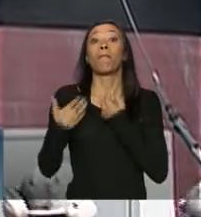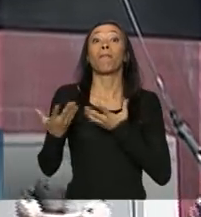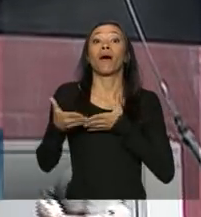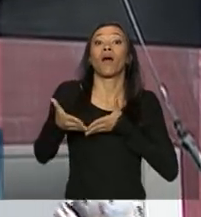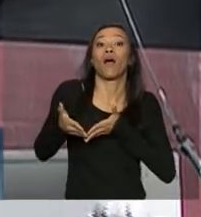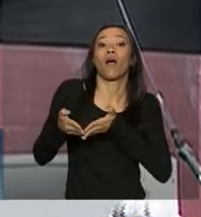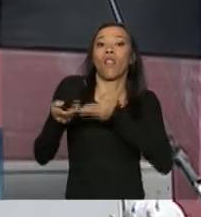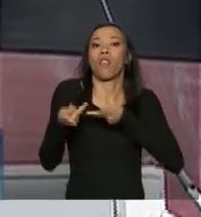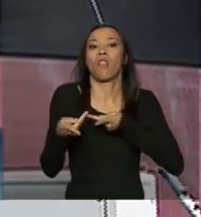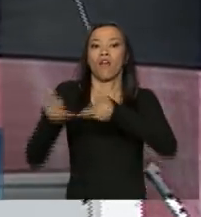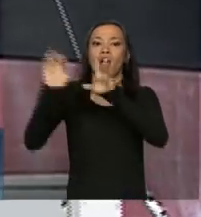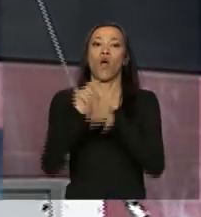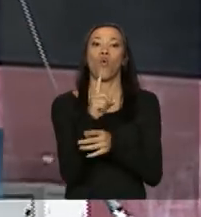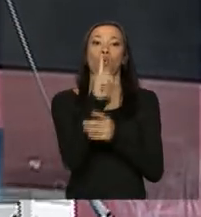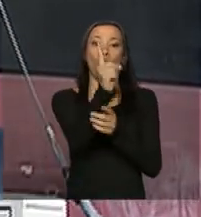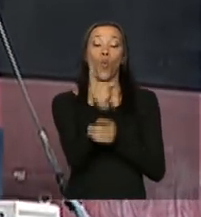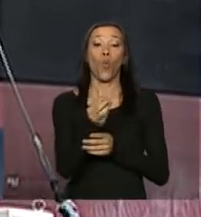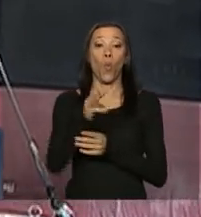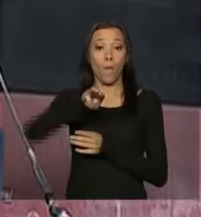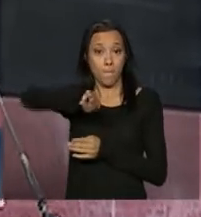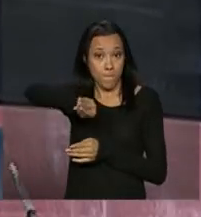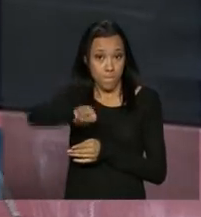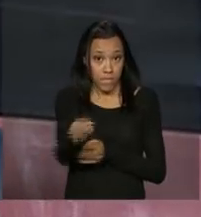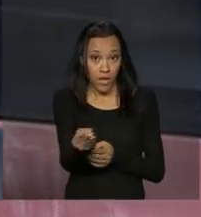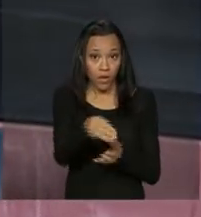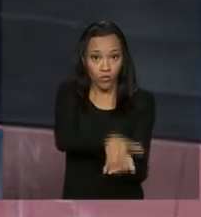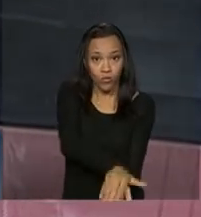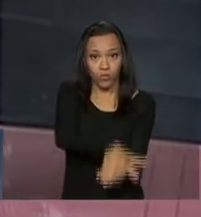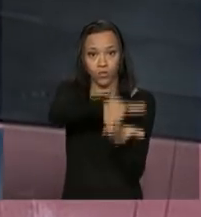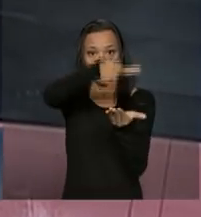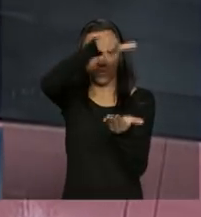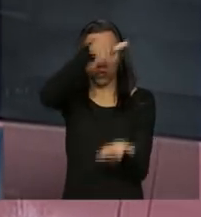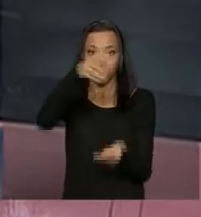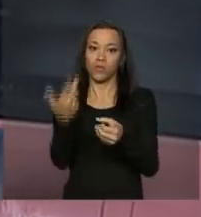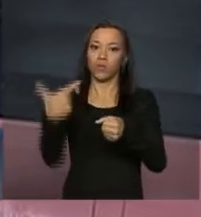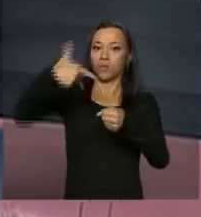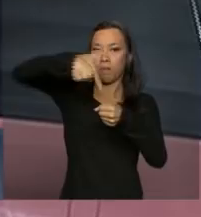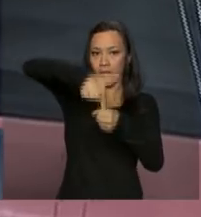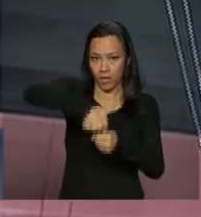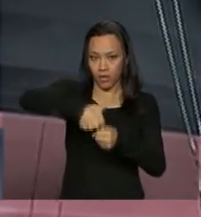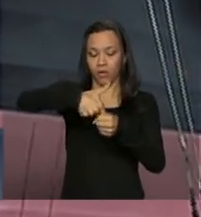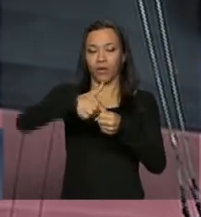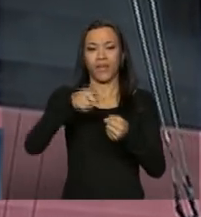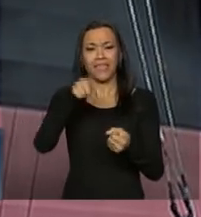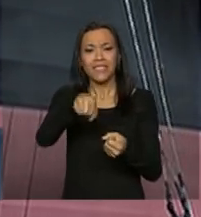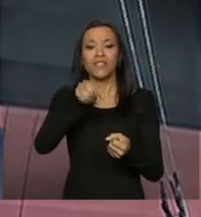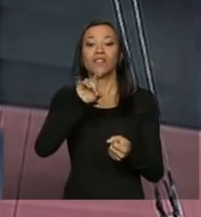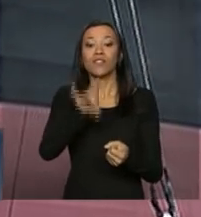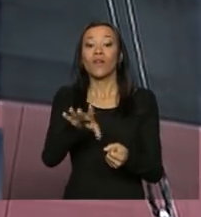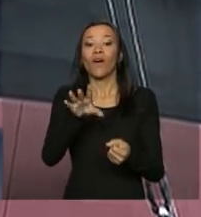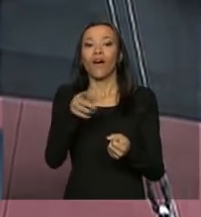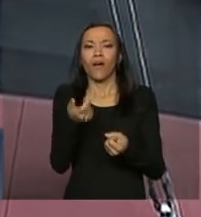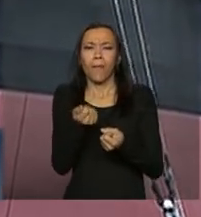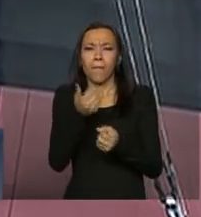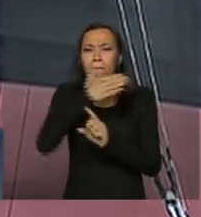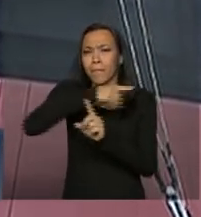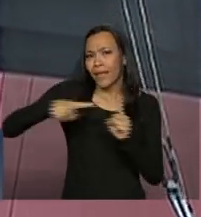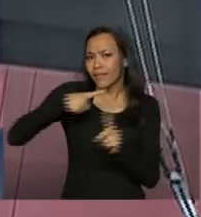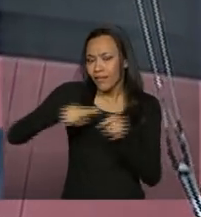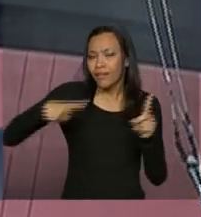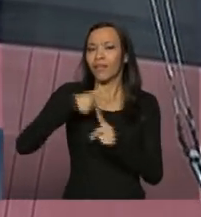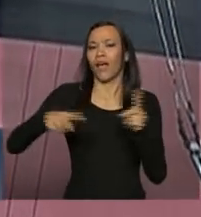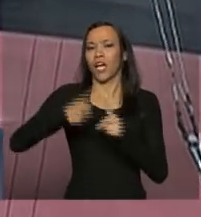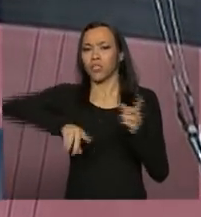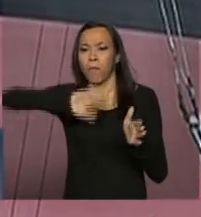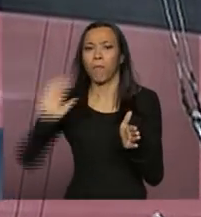transportar até um milhão de barris de petróleo. Só para se ter uma ideia, esse é praticamente a metade da produção diária de petróleo